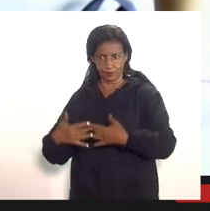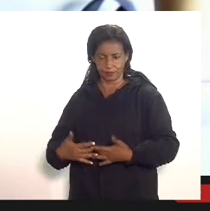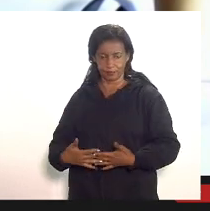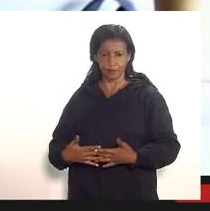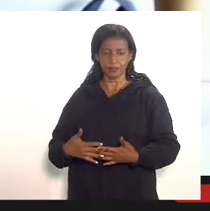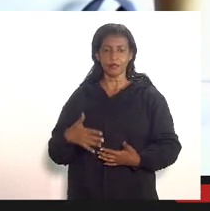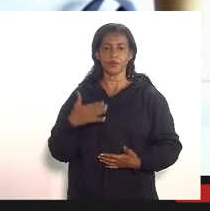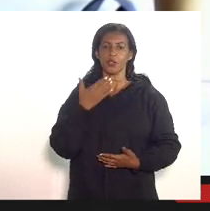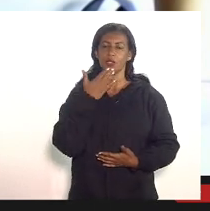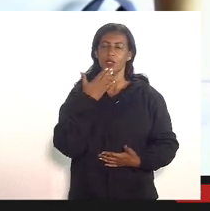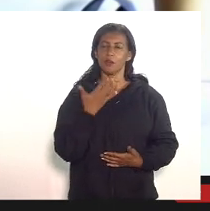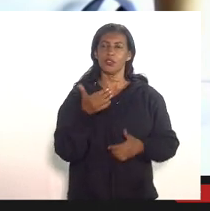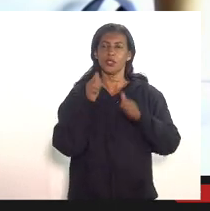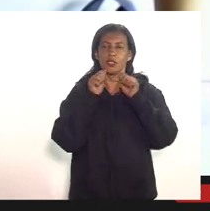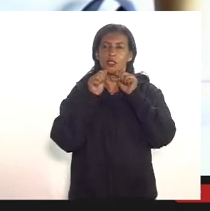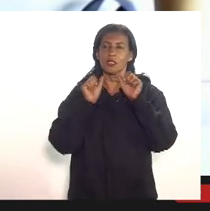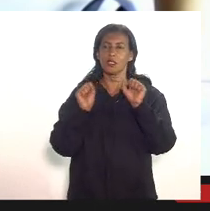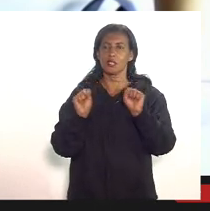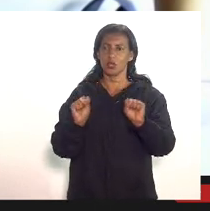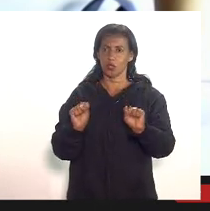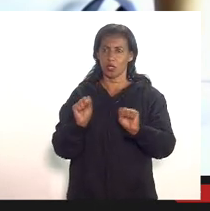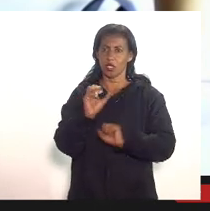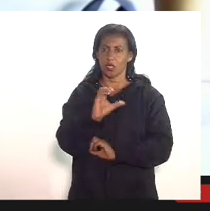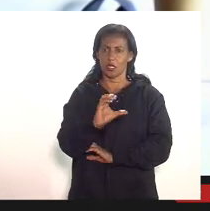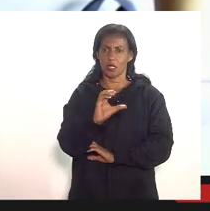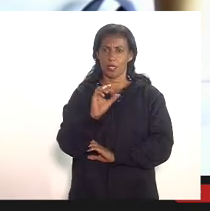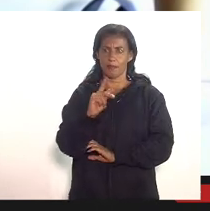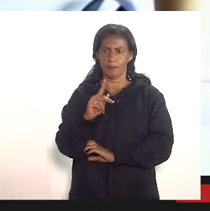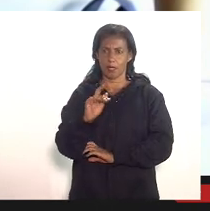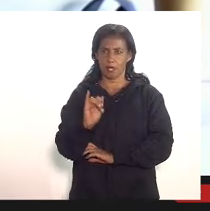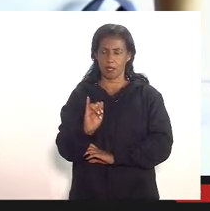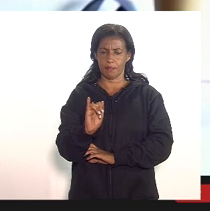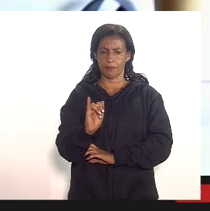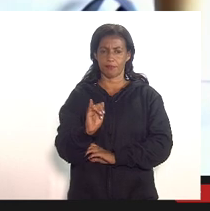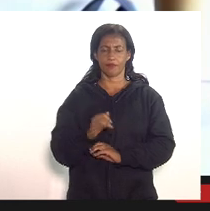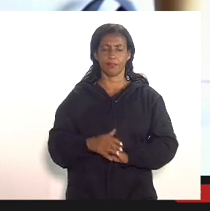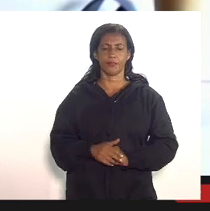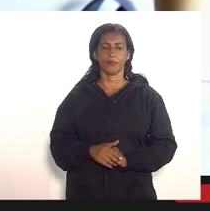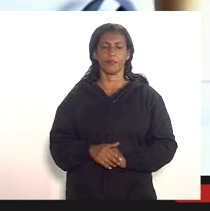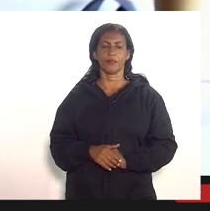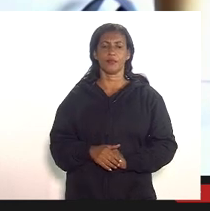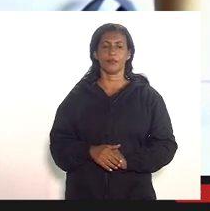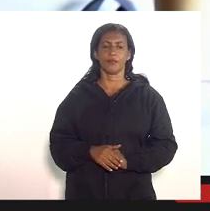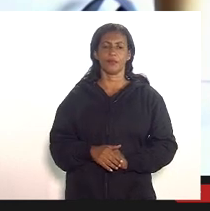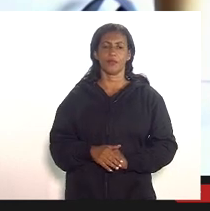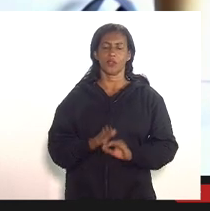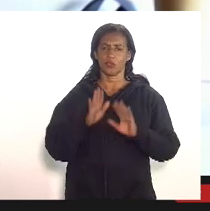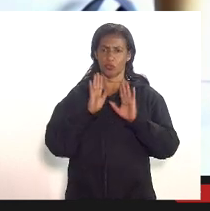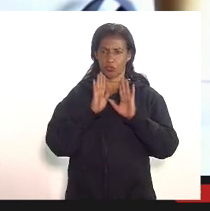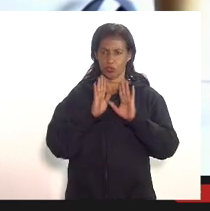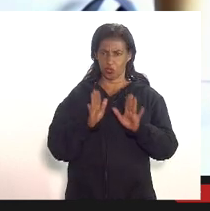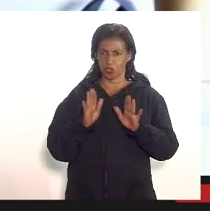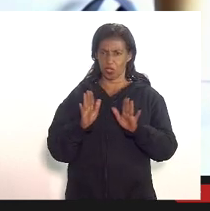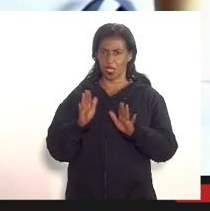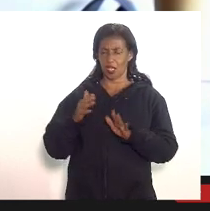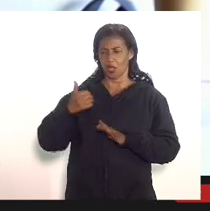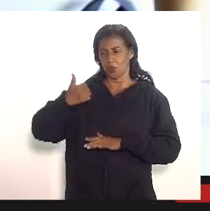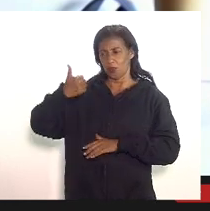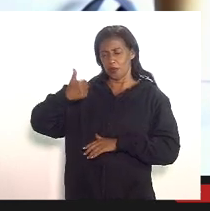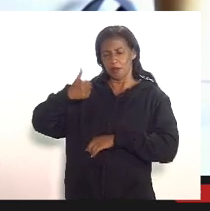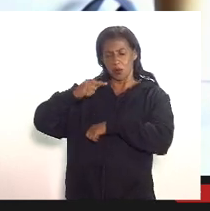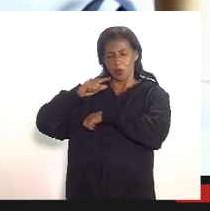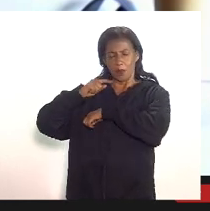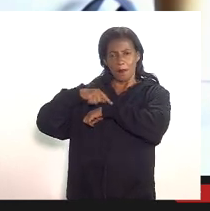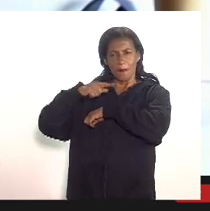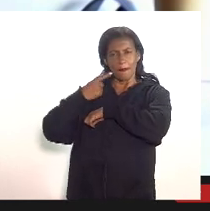pedir a assessoria da CPI que eu já disponibilizei logo no primeiro minuto no